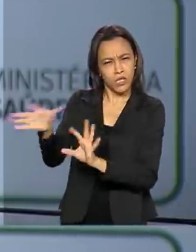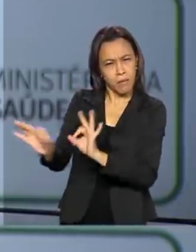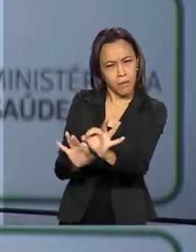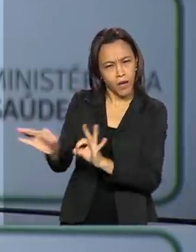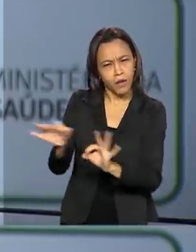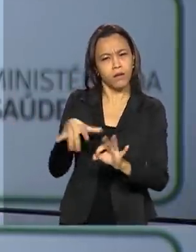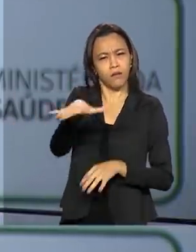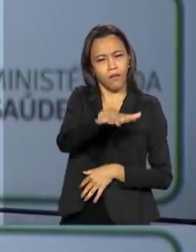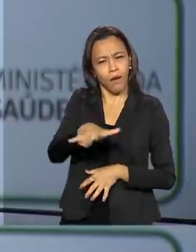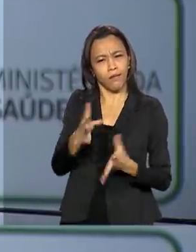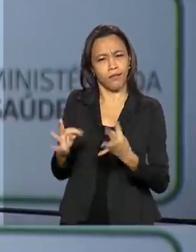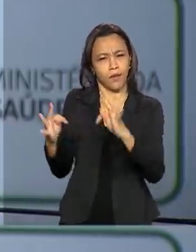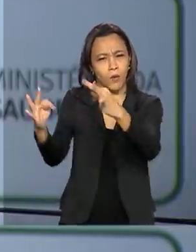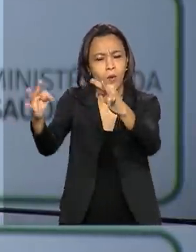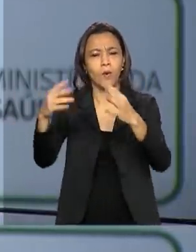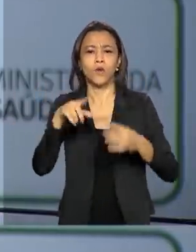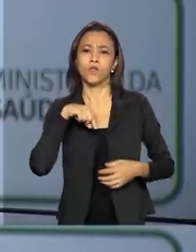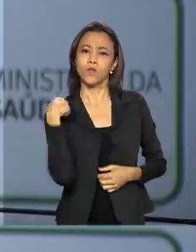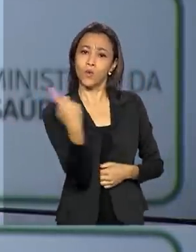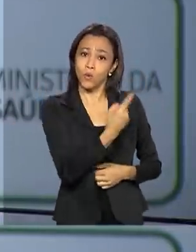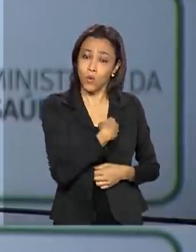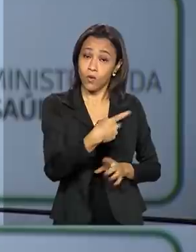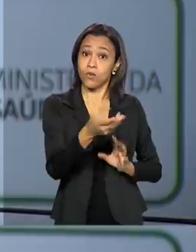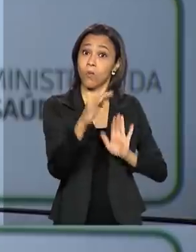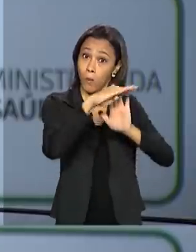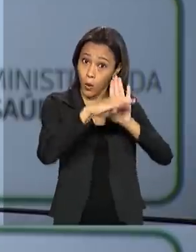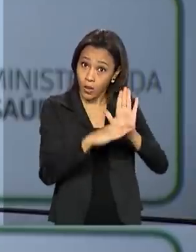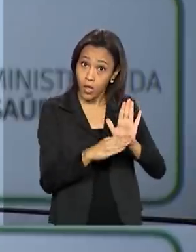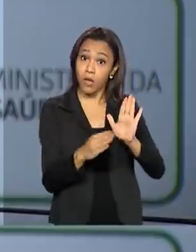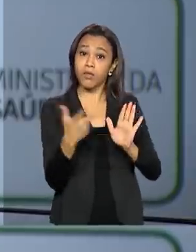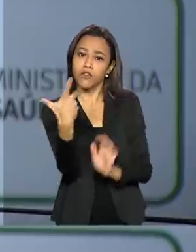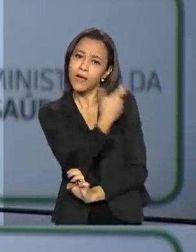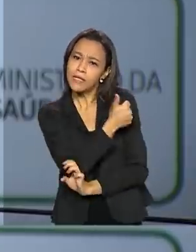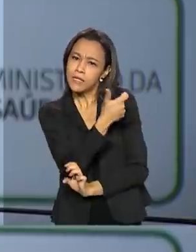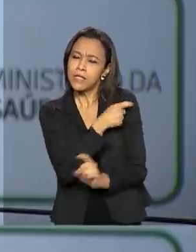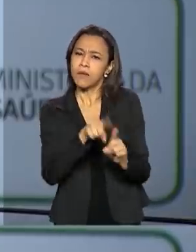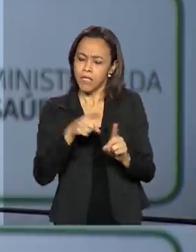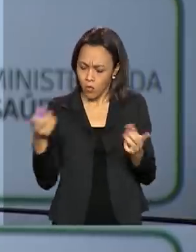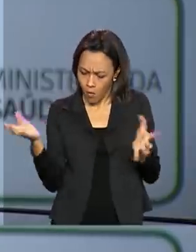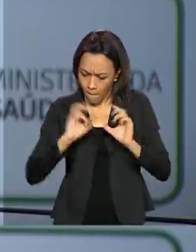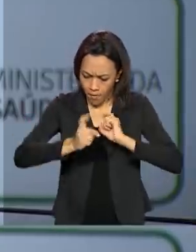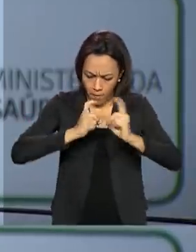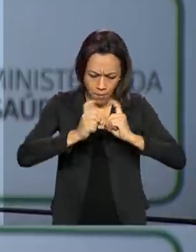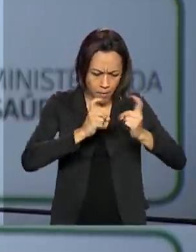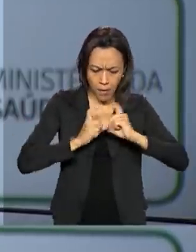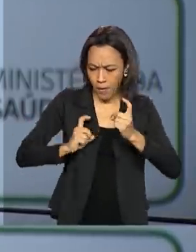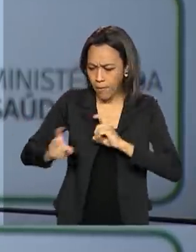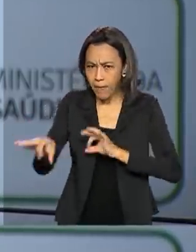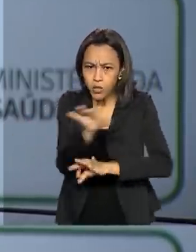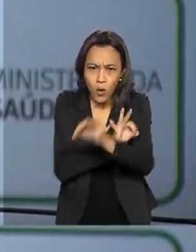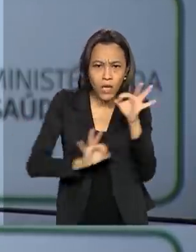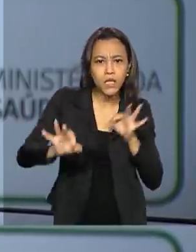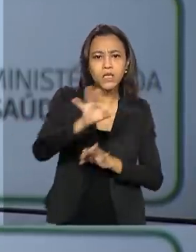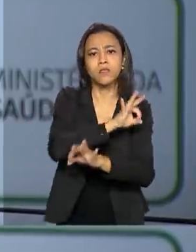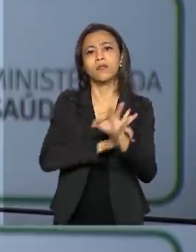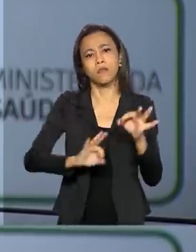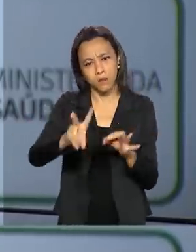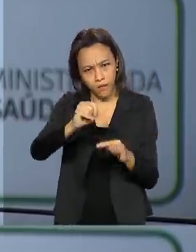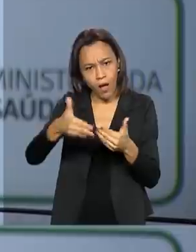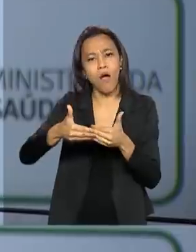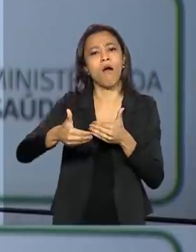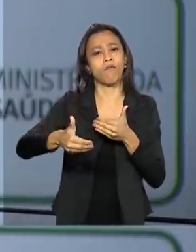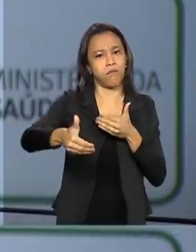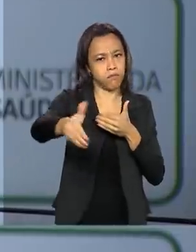também o nosso programa nacional de imunizações tem trabalhado no planejamento de uma campanha que vai sim dar essa